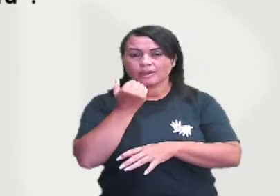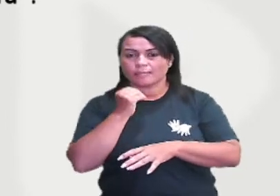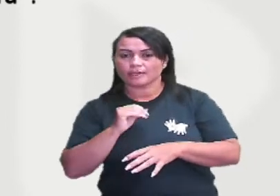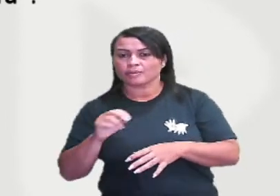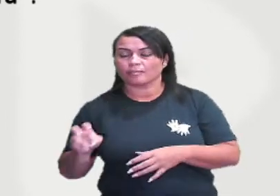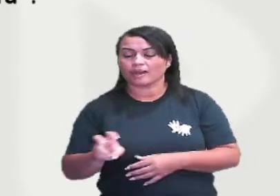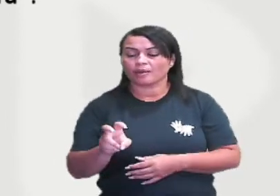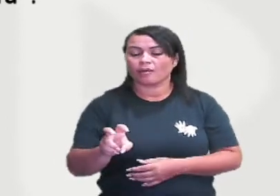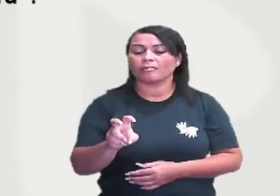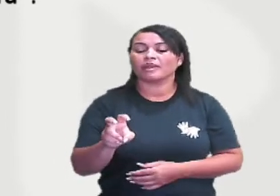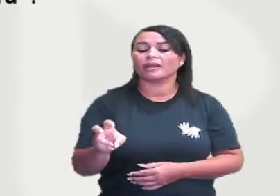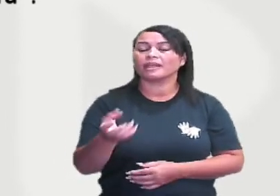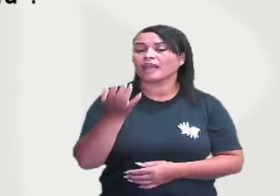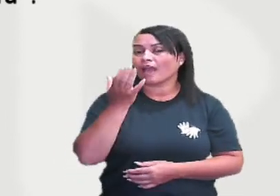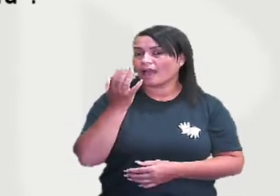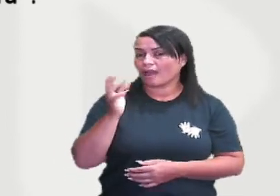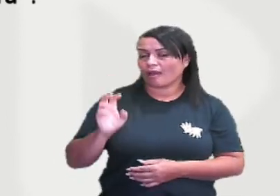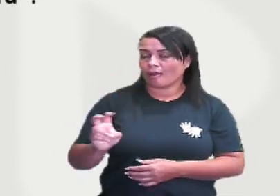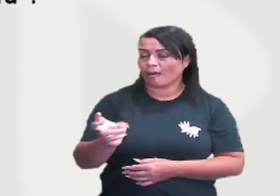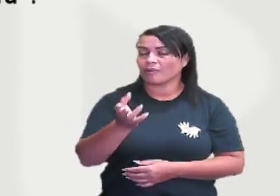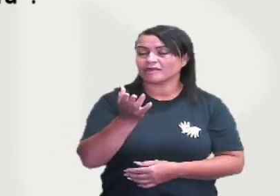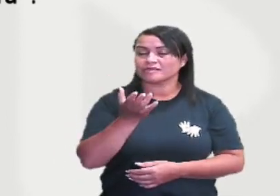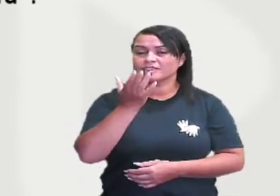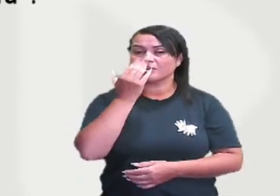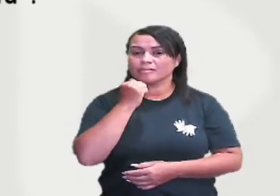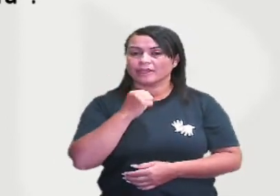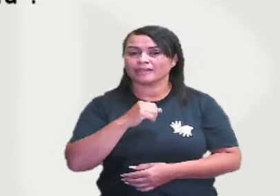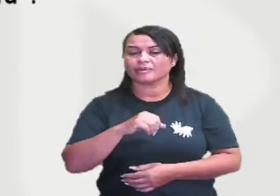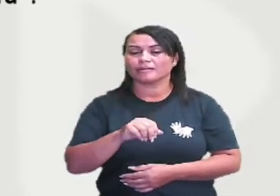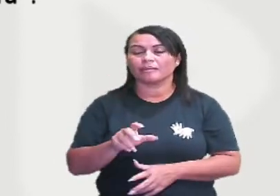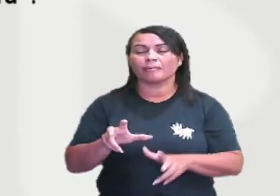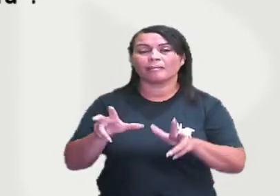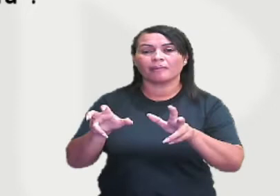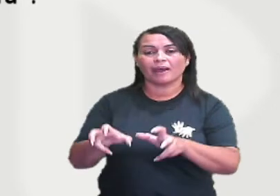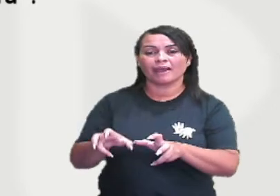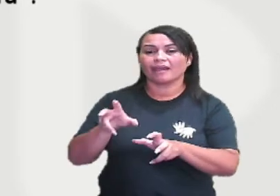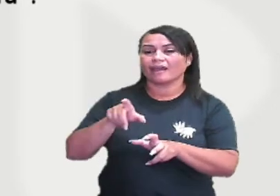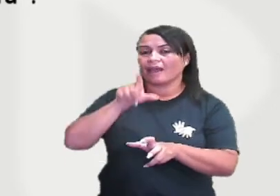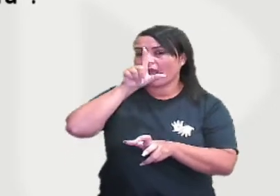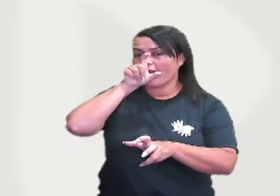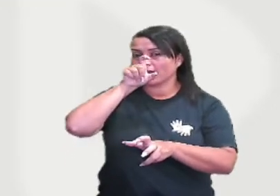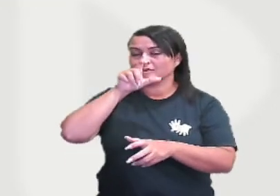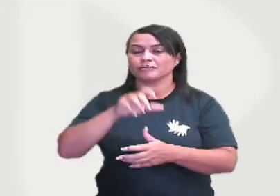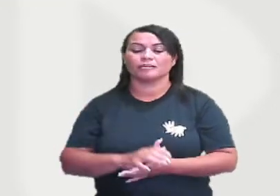de alimento para a serpente, que vai servir de alimento para a águia, né?